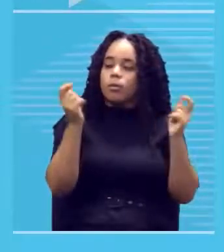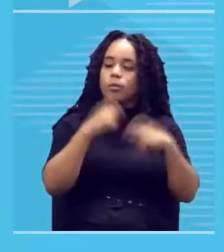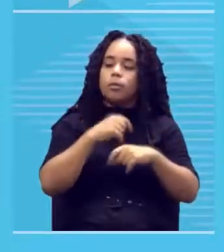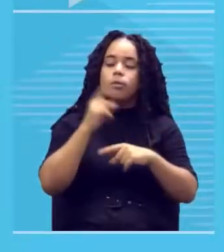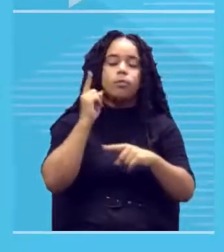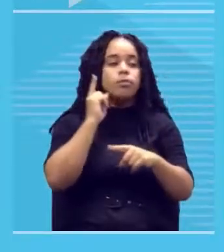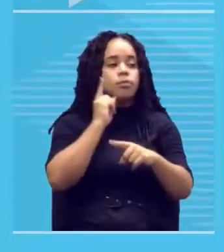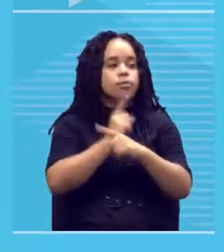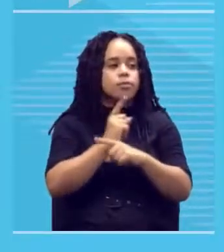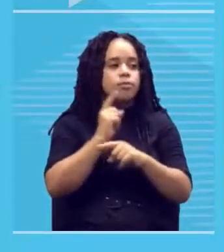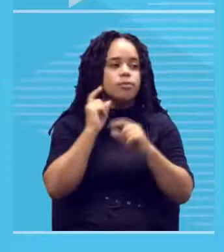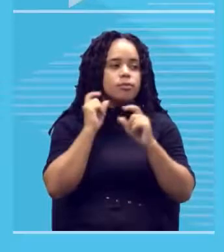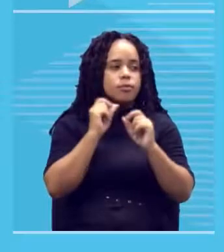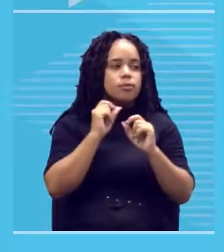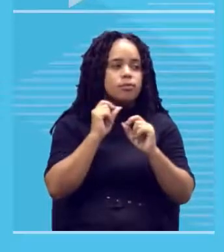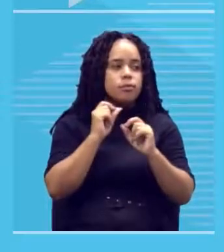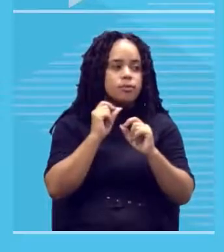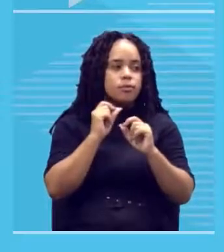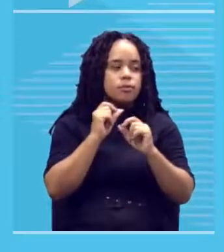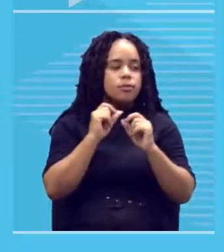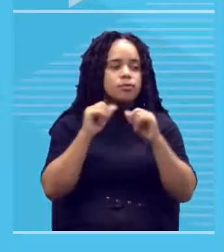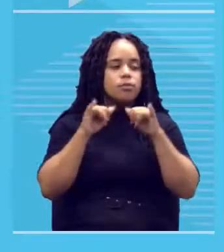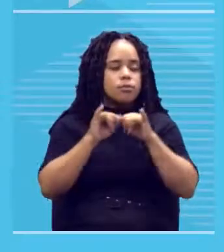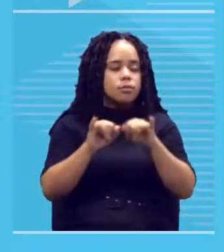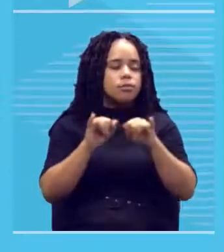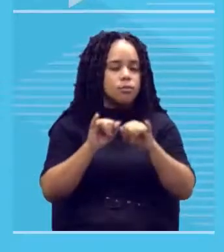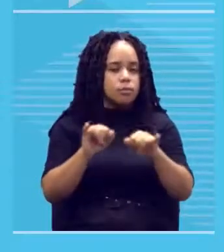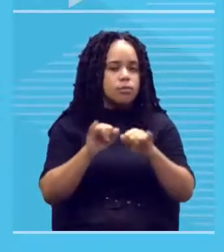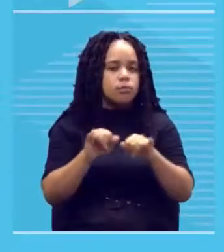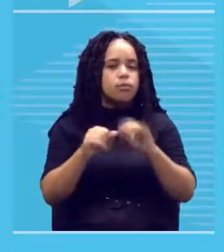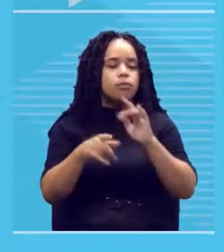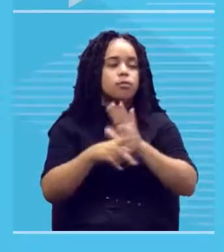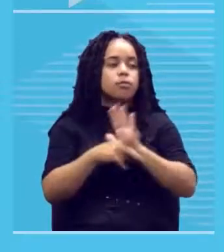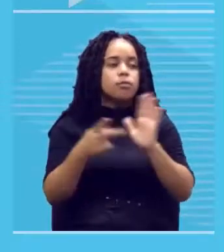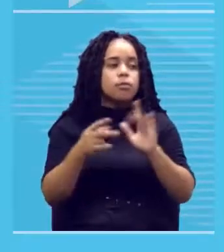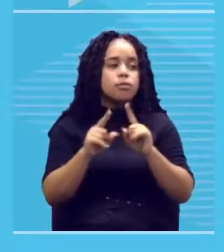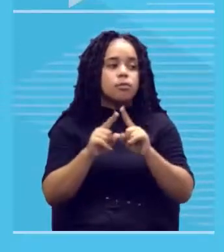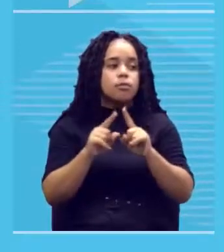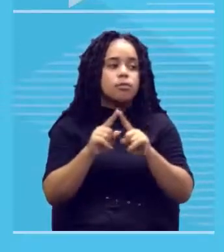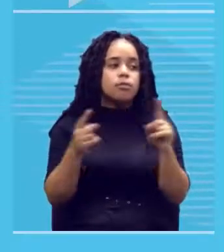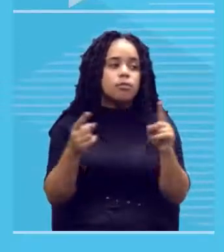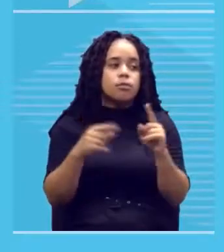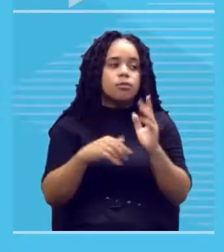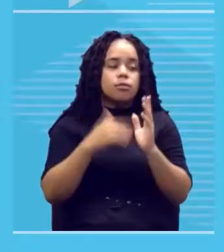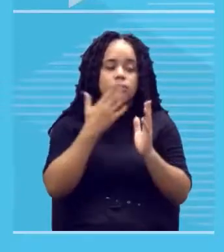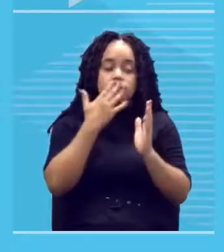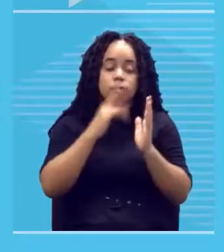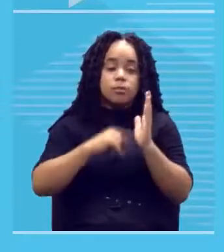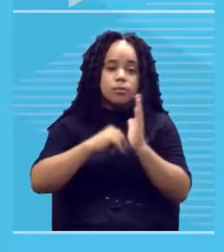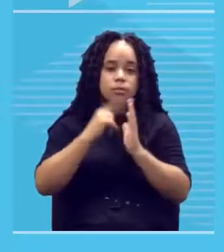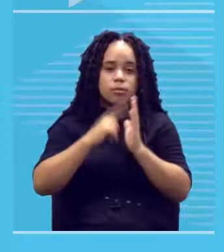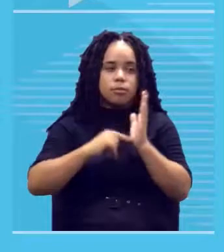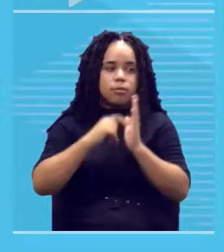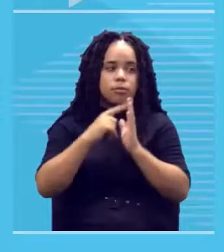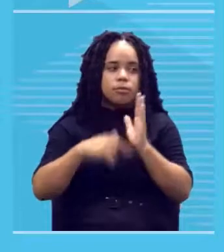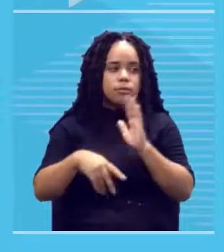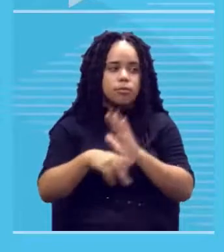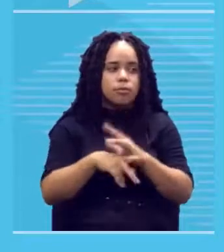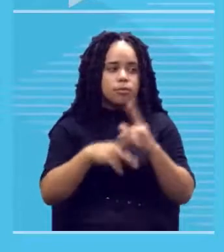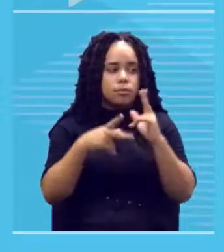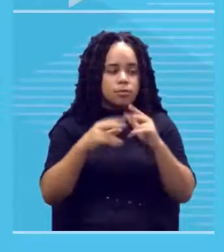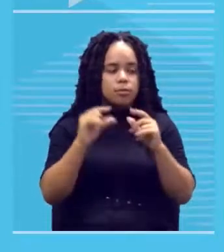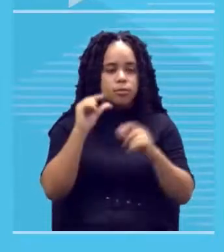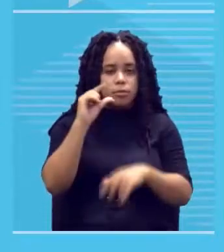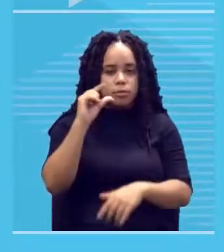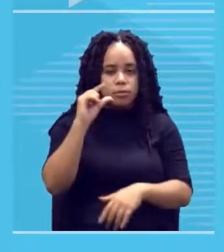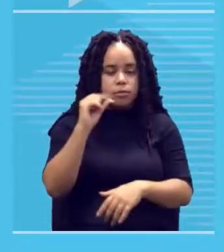mercados mas a tinta gouache nesse acondicionamento aqui em pequenos